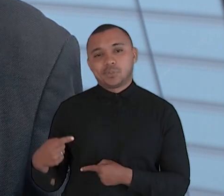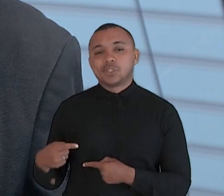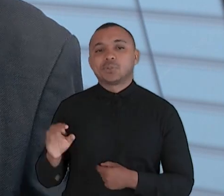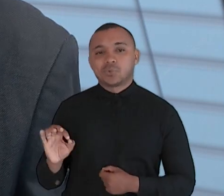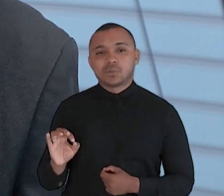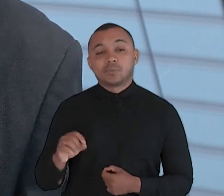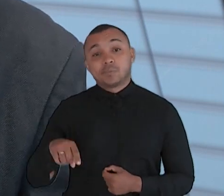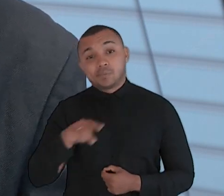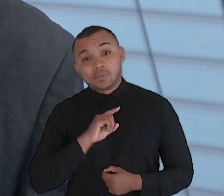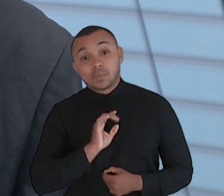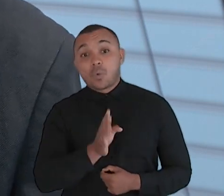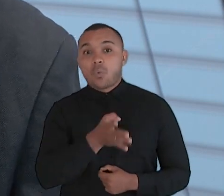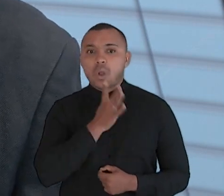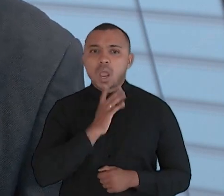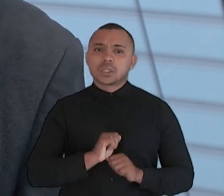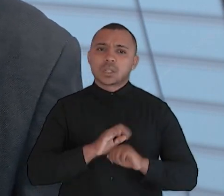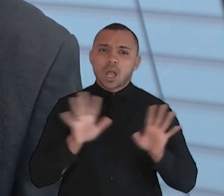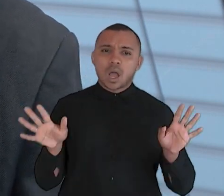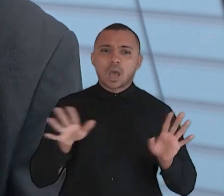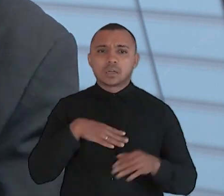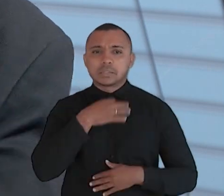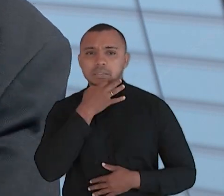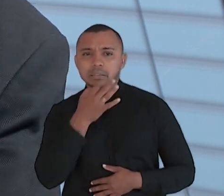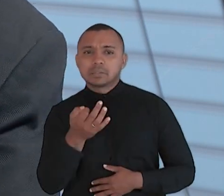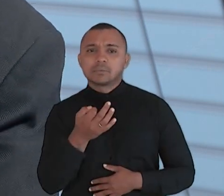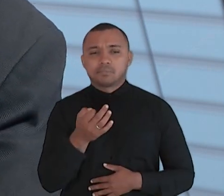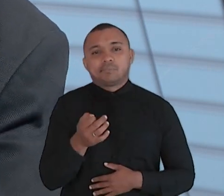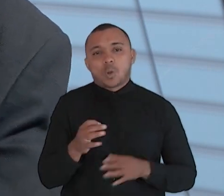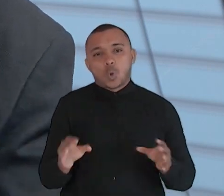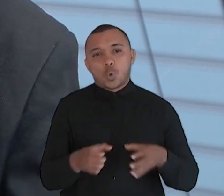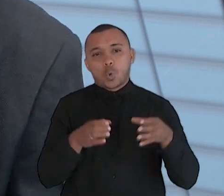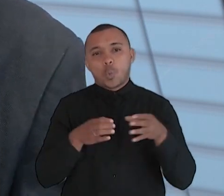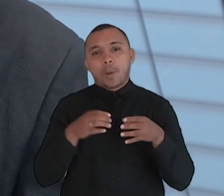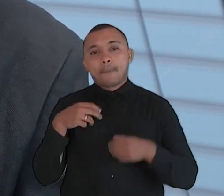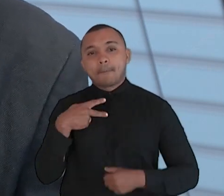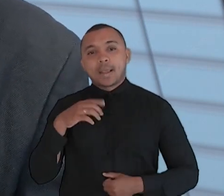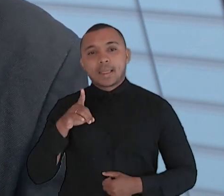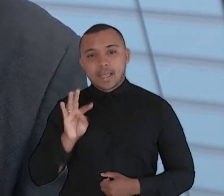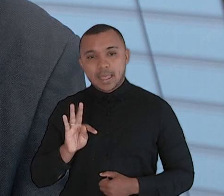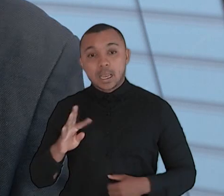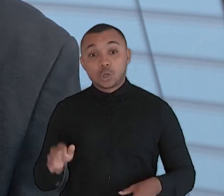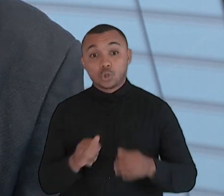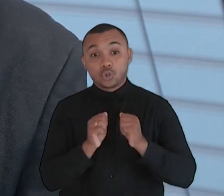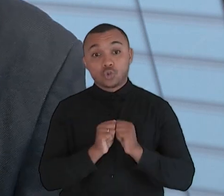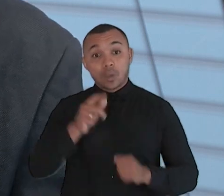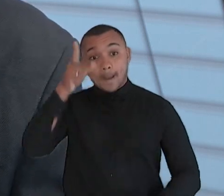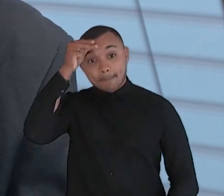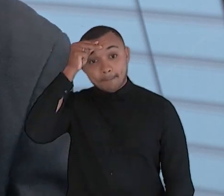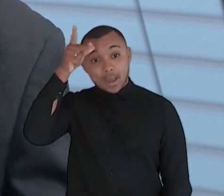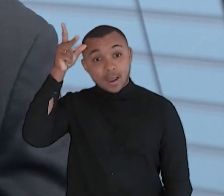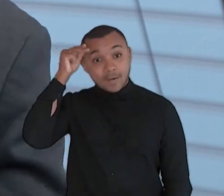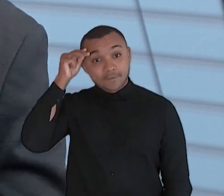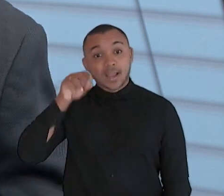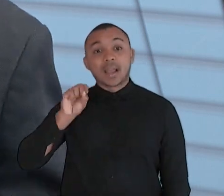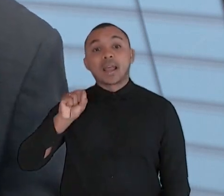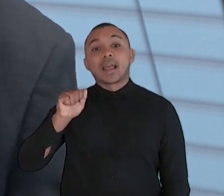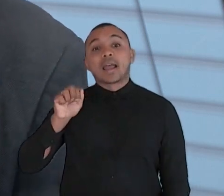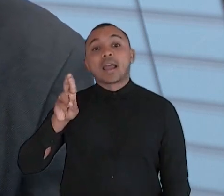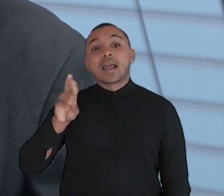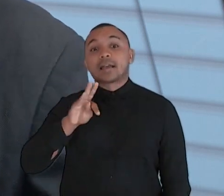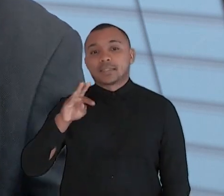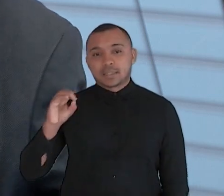todo mundo lhe conhece, seus posicionamentos, o é do PDT, o senhor está ao lado do prefeito Sarto, que é pré-candidato, etc.